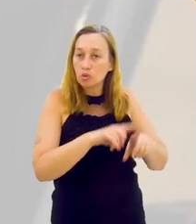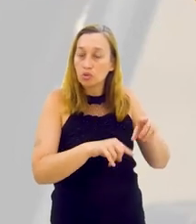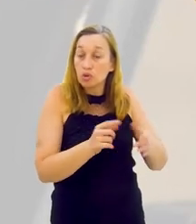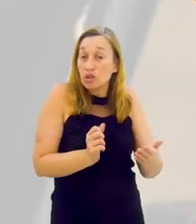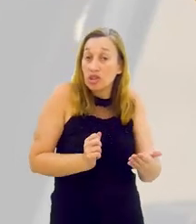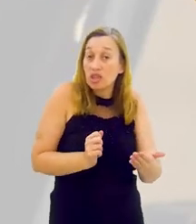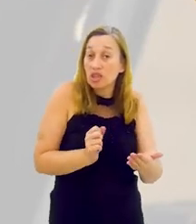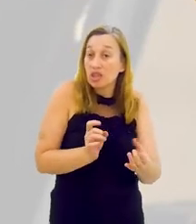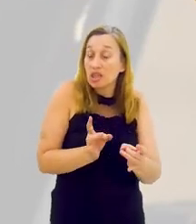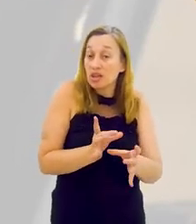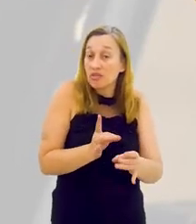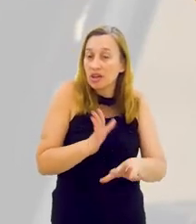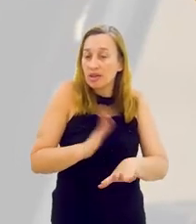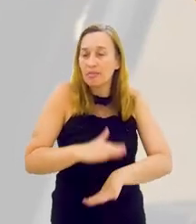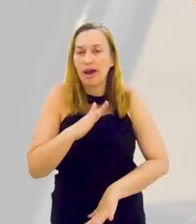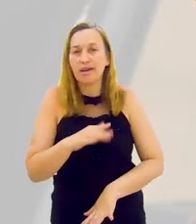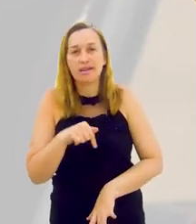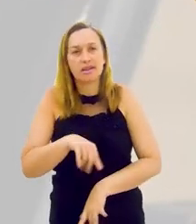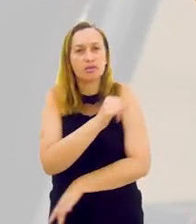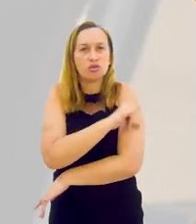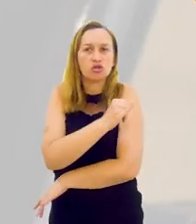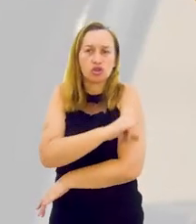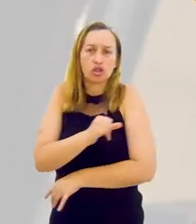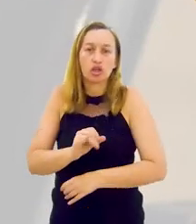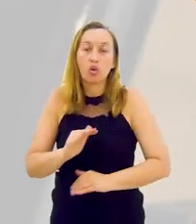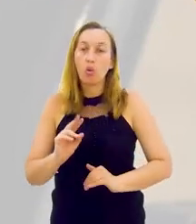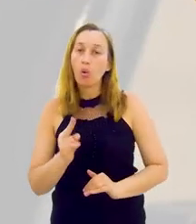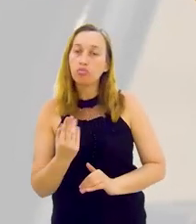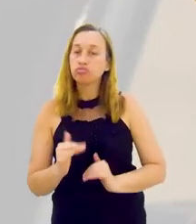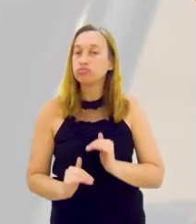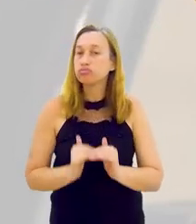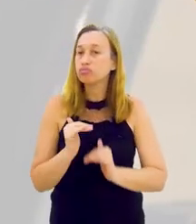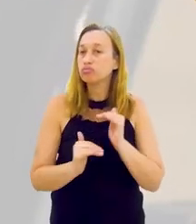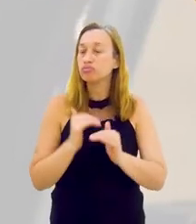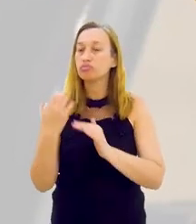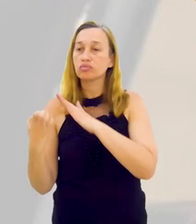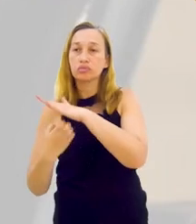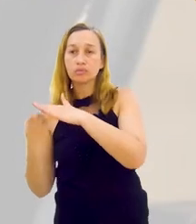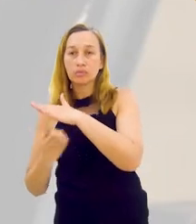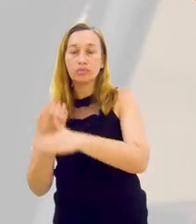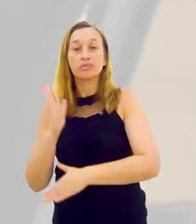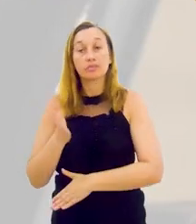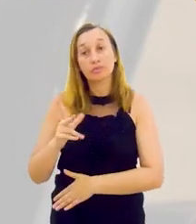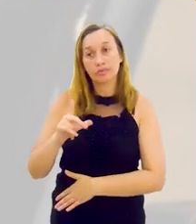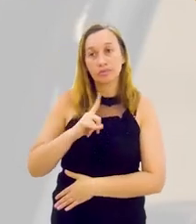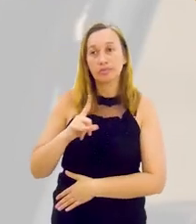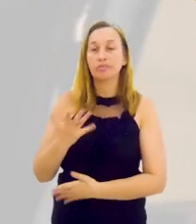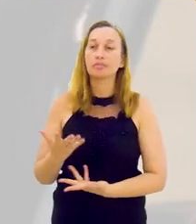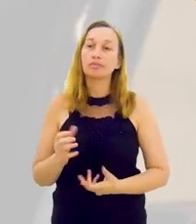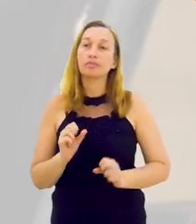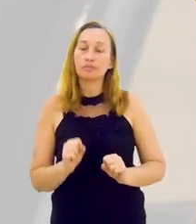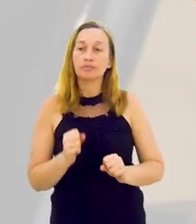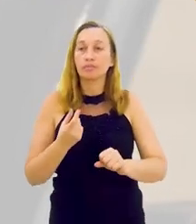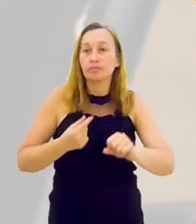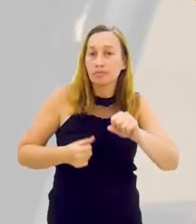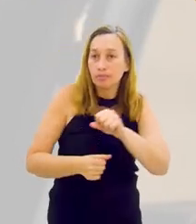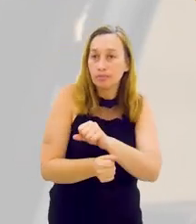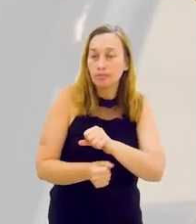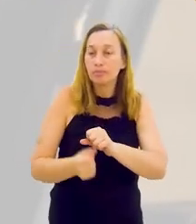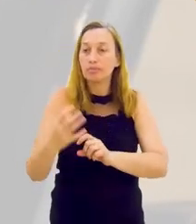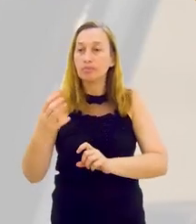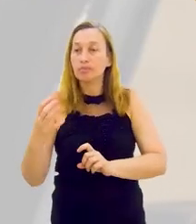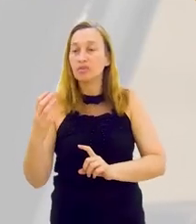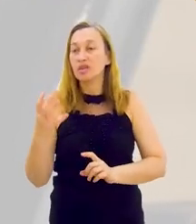exatamente para tirar proveito e adensar as cadeias produtivas aqui do janeiro, ou desenvolver empresas que já estão existentes. A pode adensar